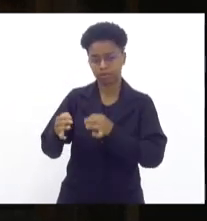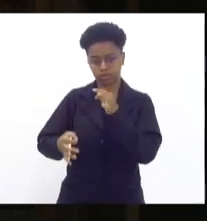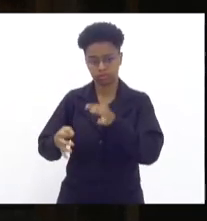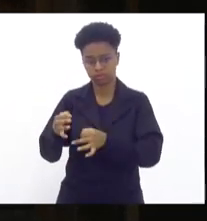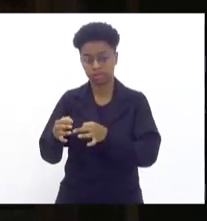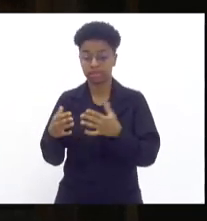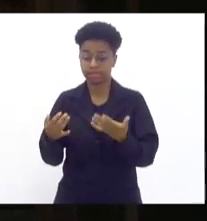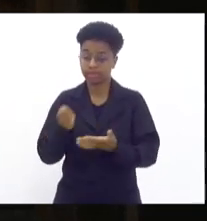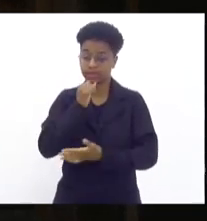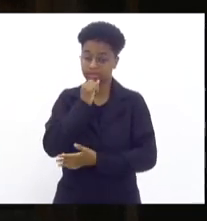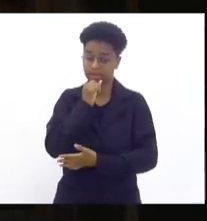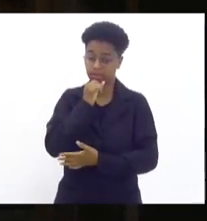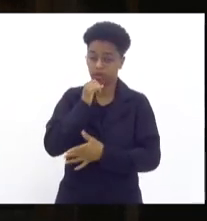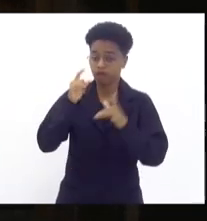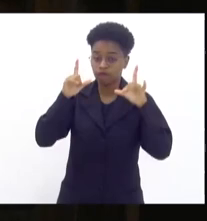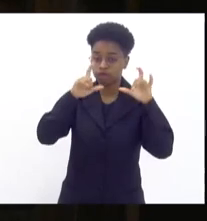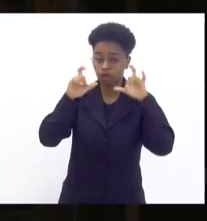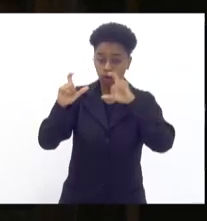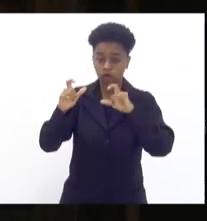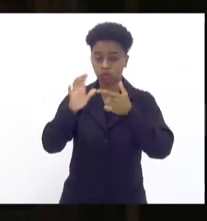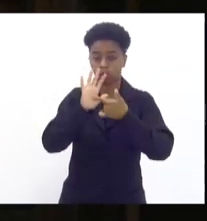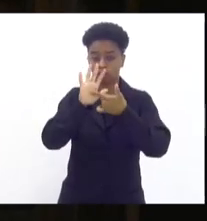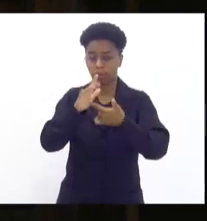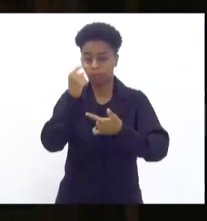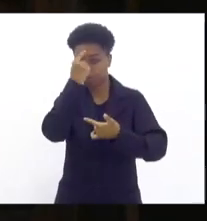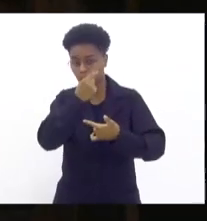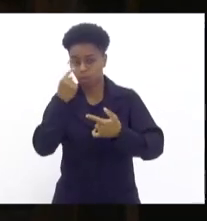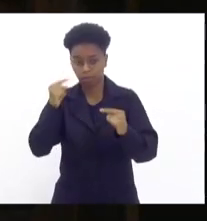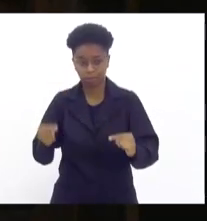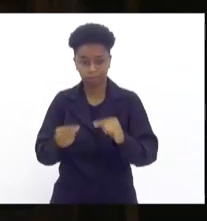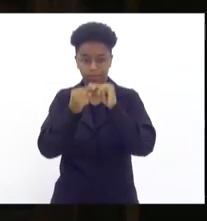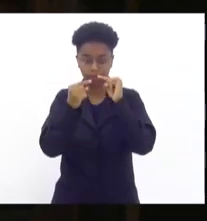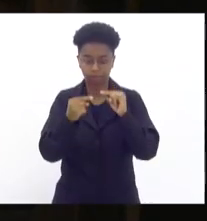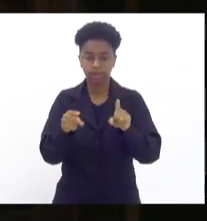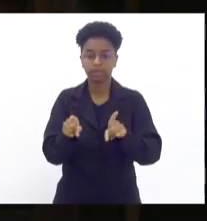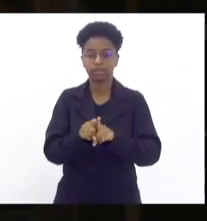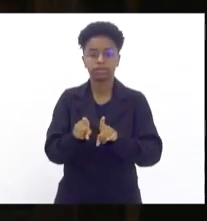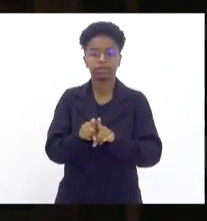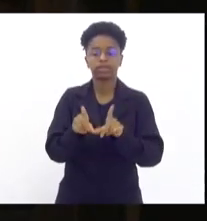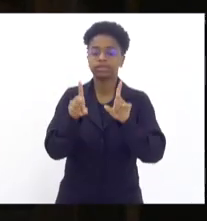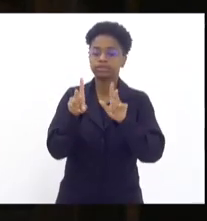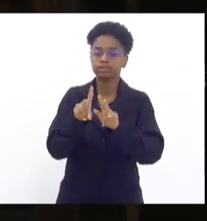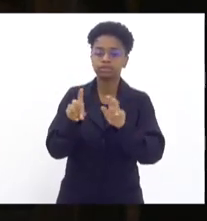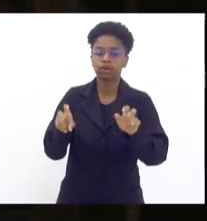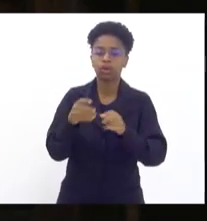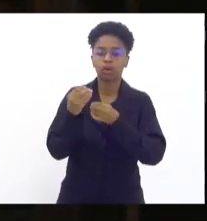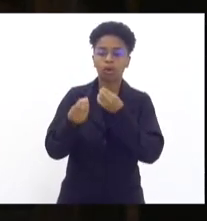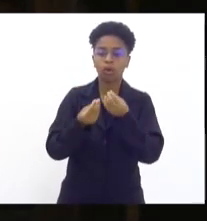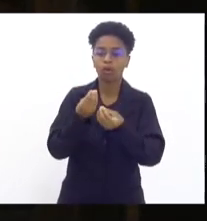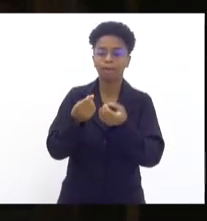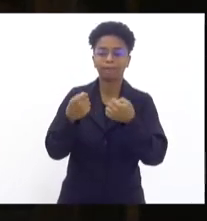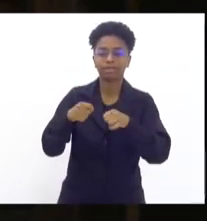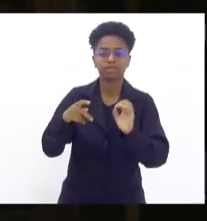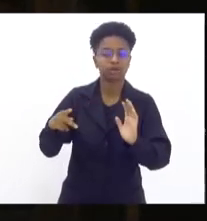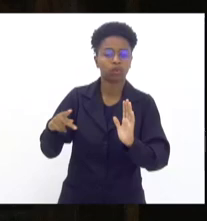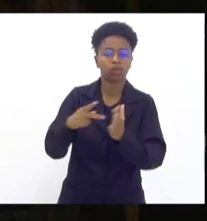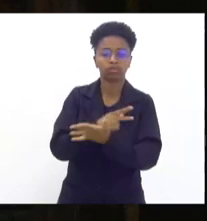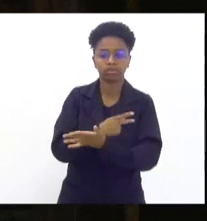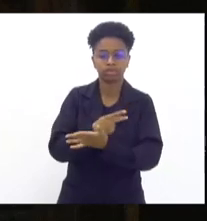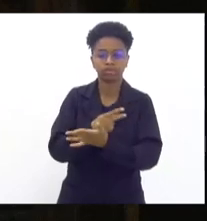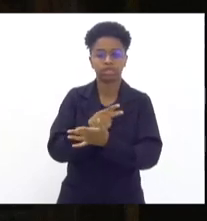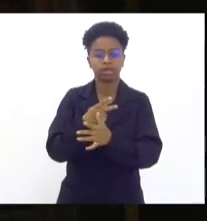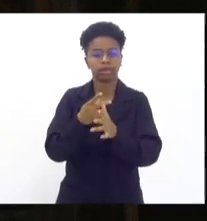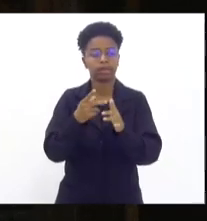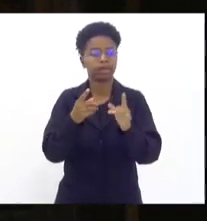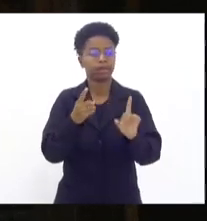reconhecimento por foto, questões sobre a forma que os reconhecimentos têm que ser feitos, isso tudo,